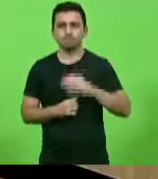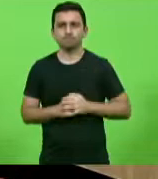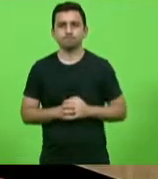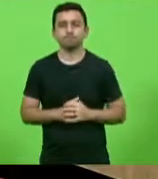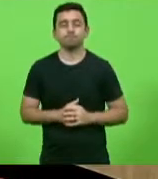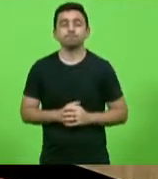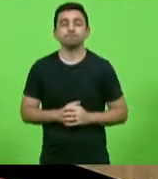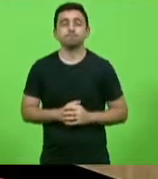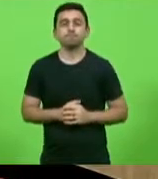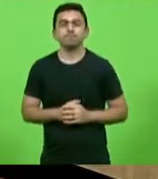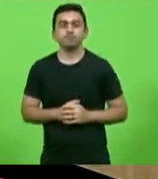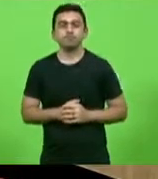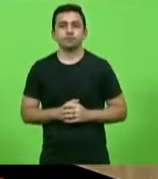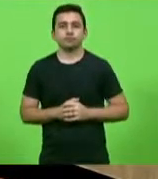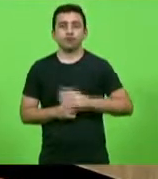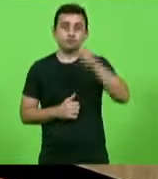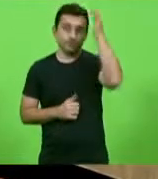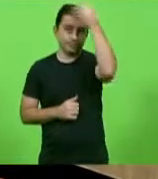Obrigado,